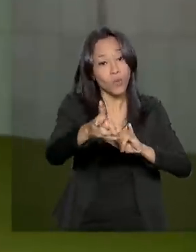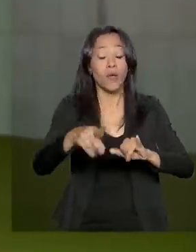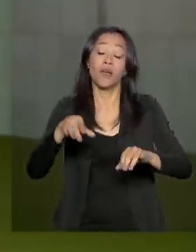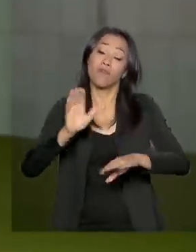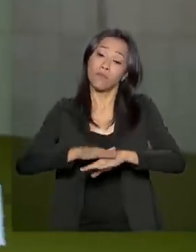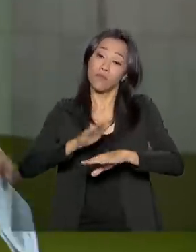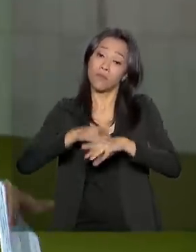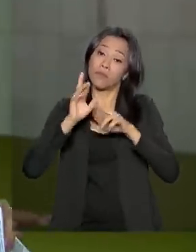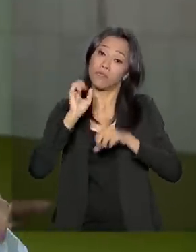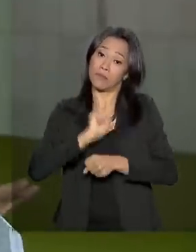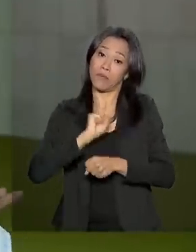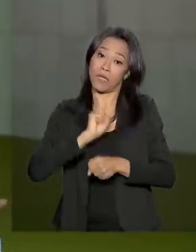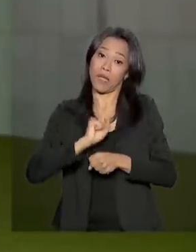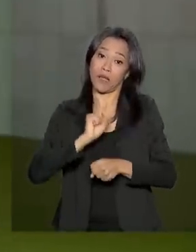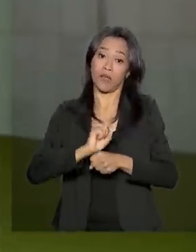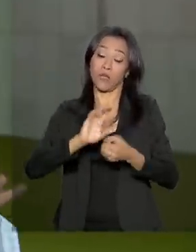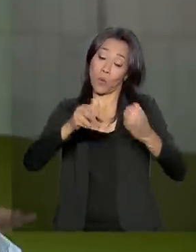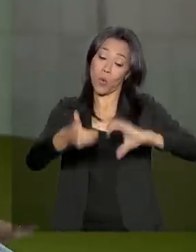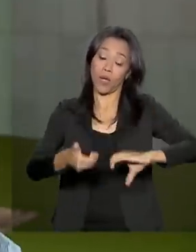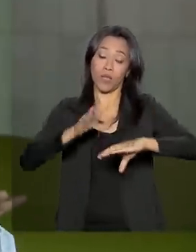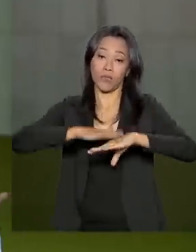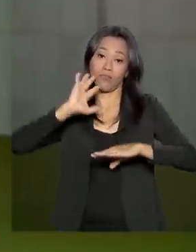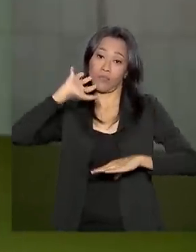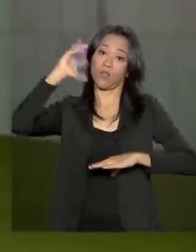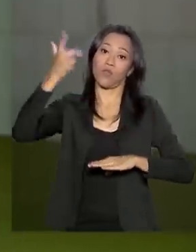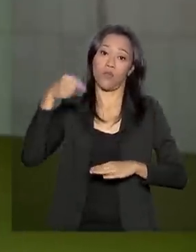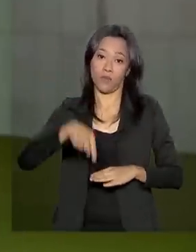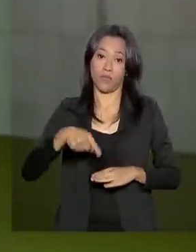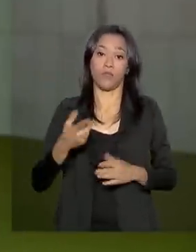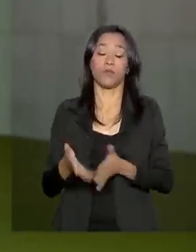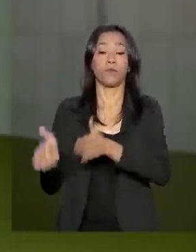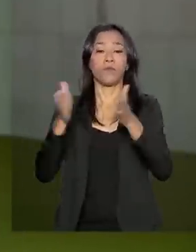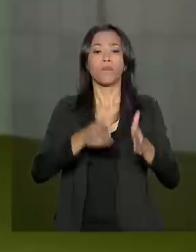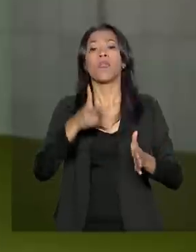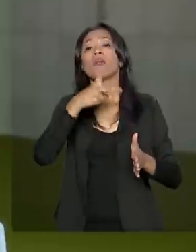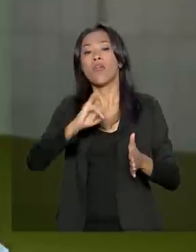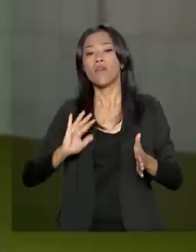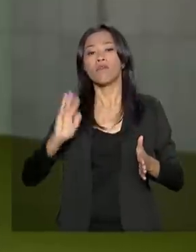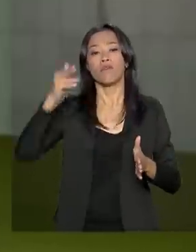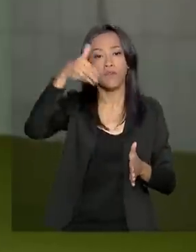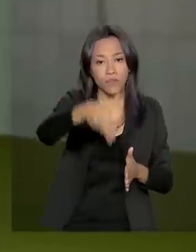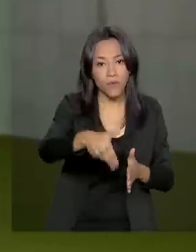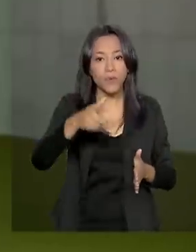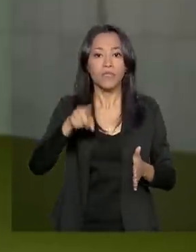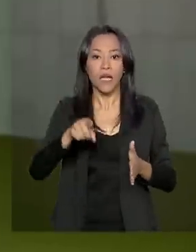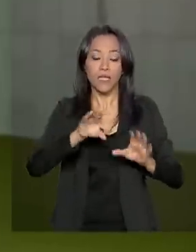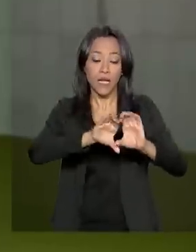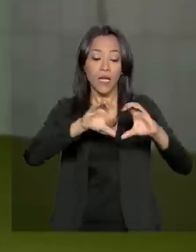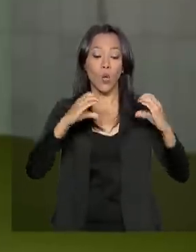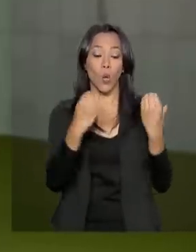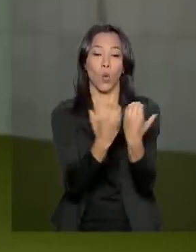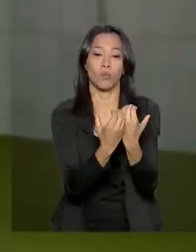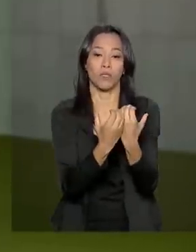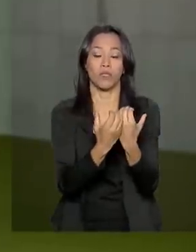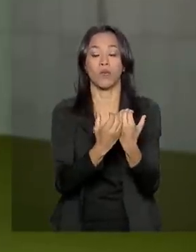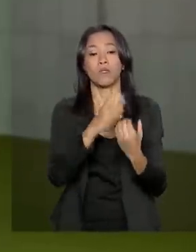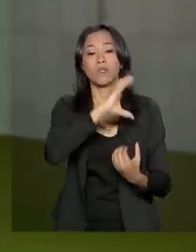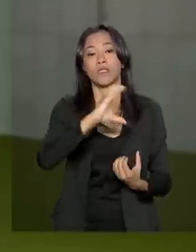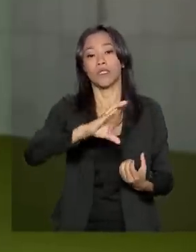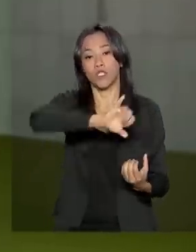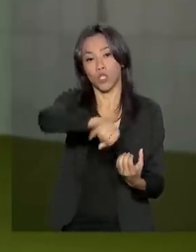definitiva. E ainda no Senado, quem está por lá neste momento é o ministro Sérgio Moura, ele está na Comissão de Constituição e Justiça,